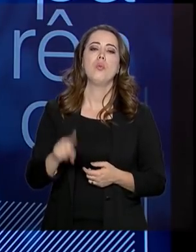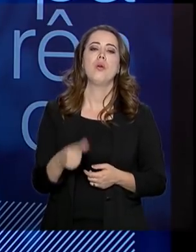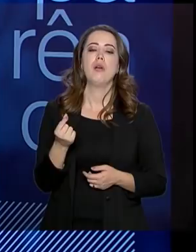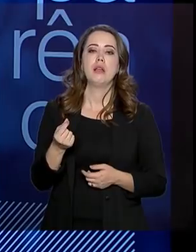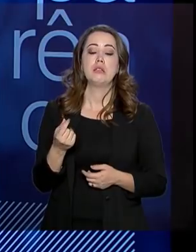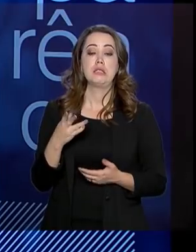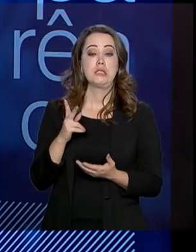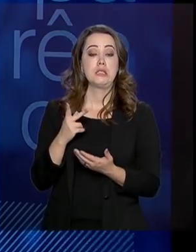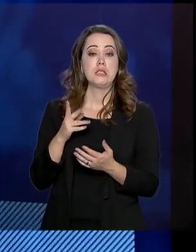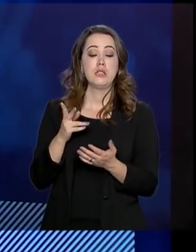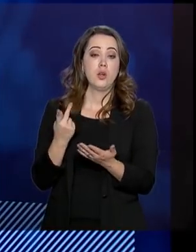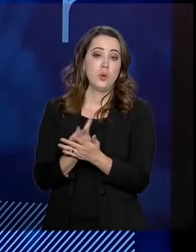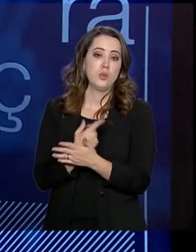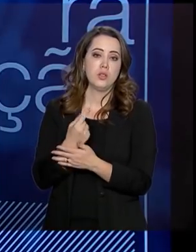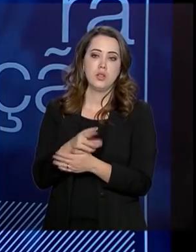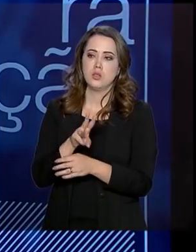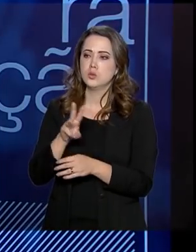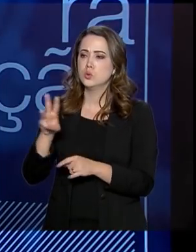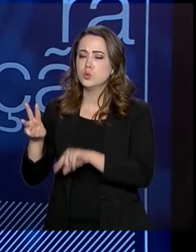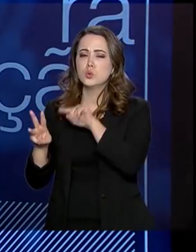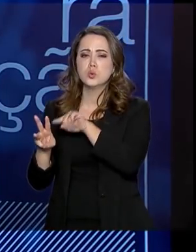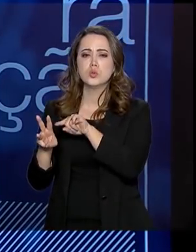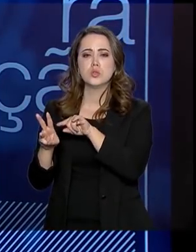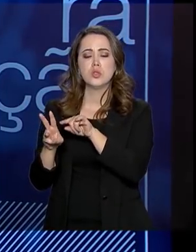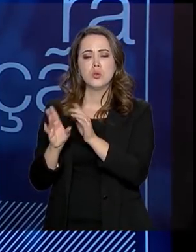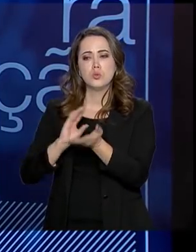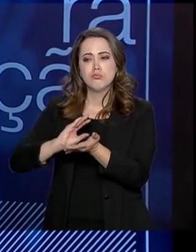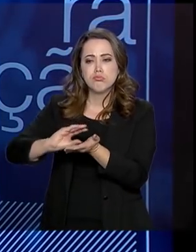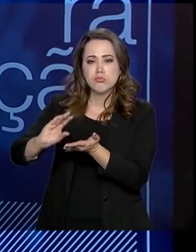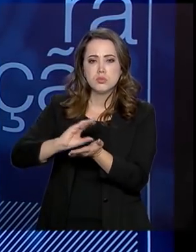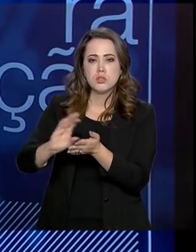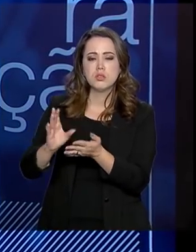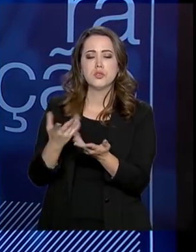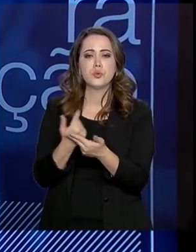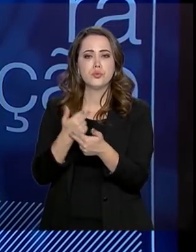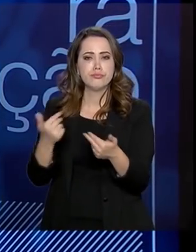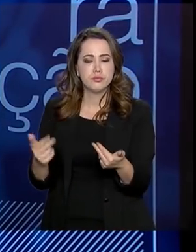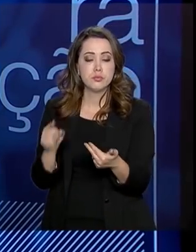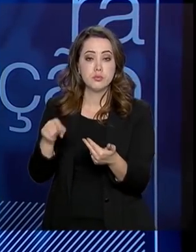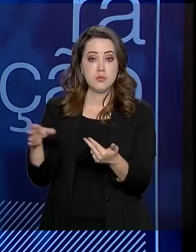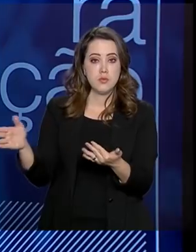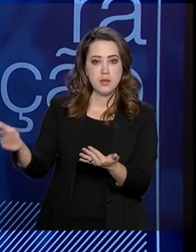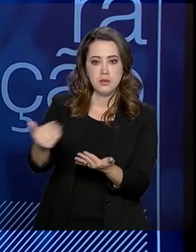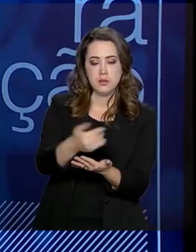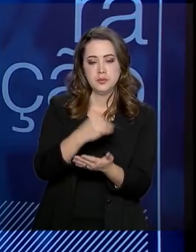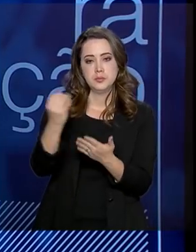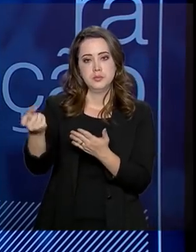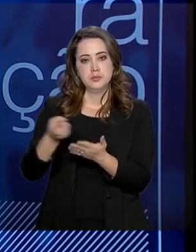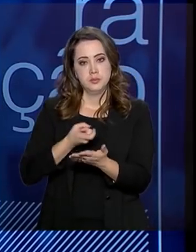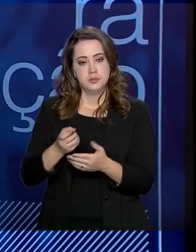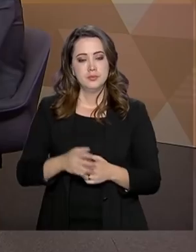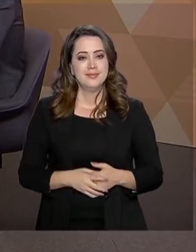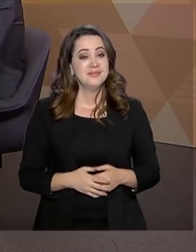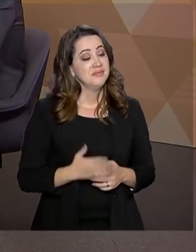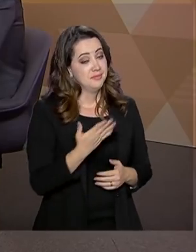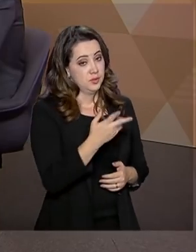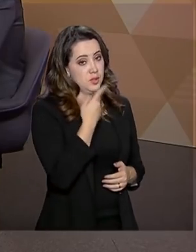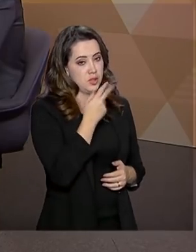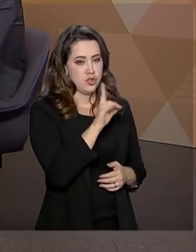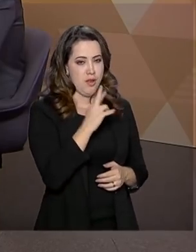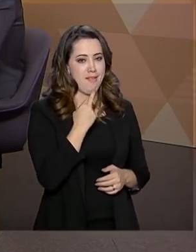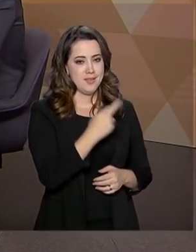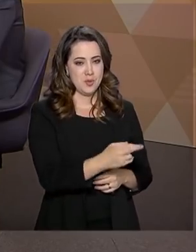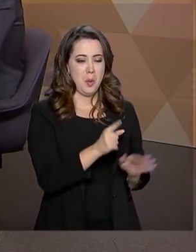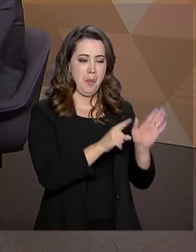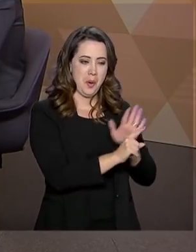instituição realiza o investimento dos recursos, tão caros recursos que são recolhidos de impostos. De uma certa forma, o senhor já respondeu